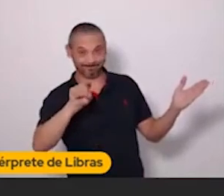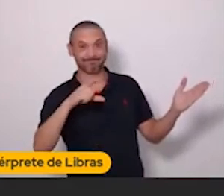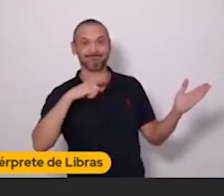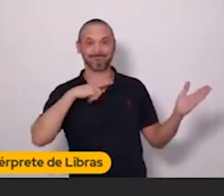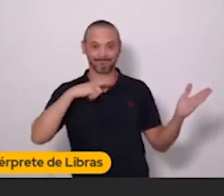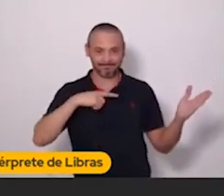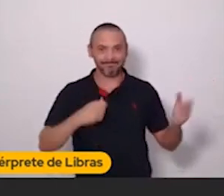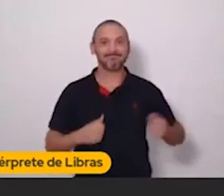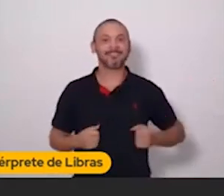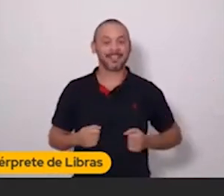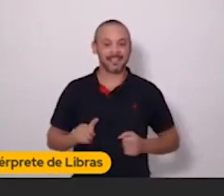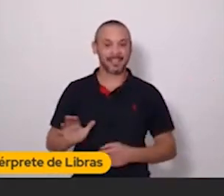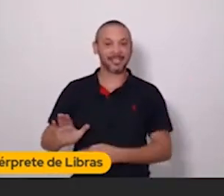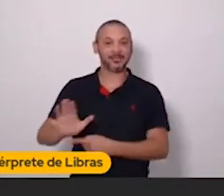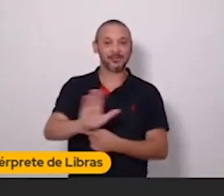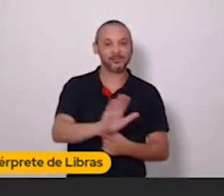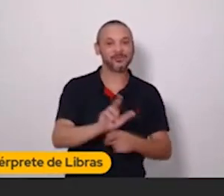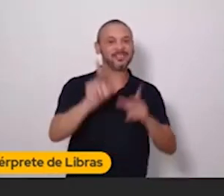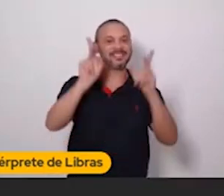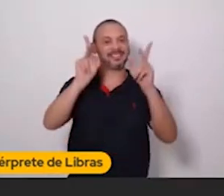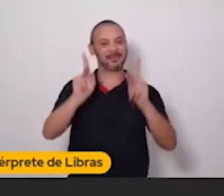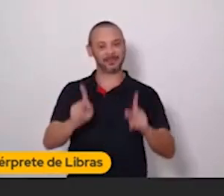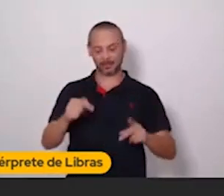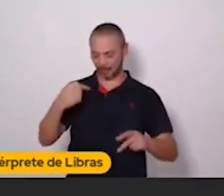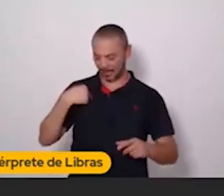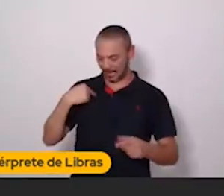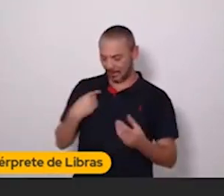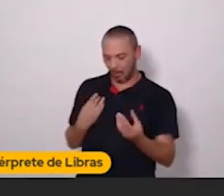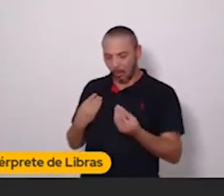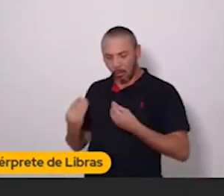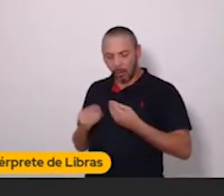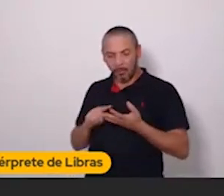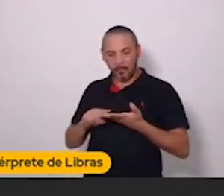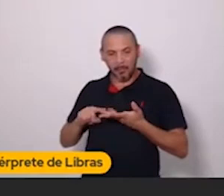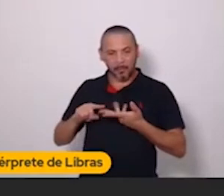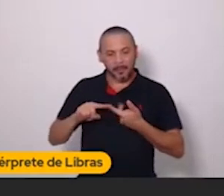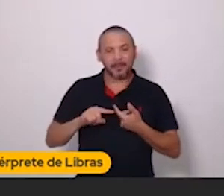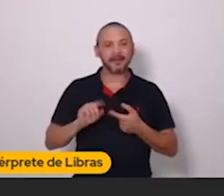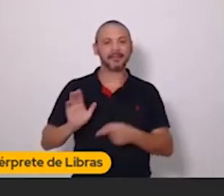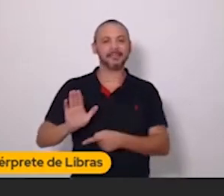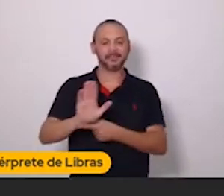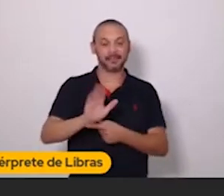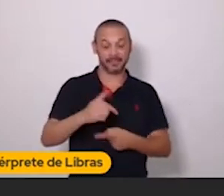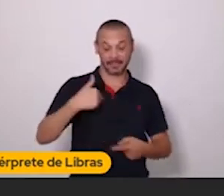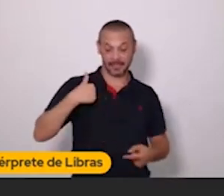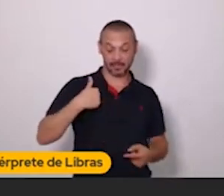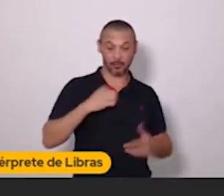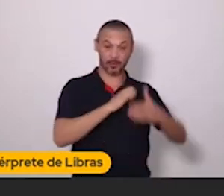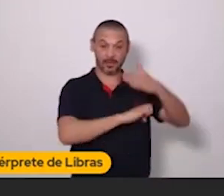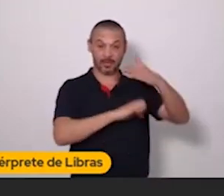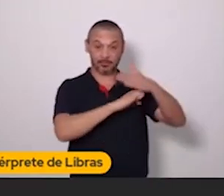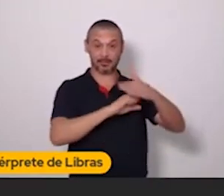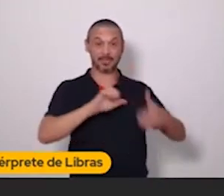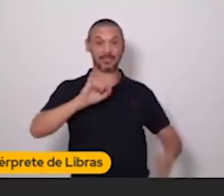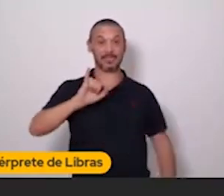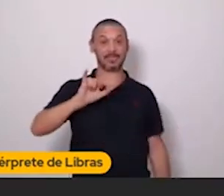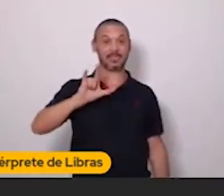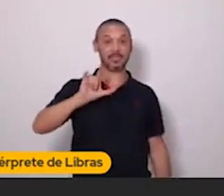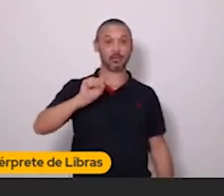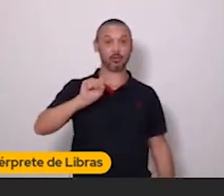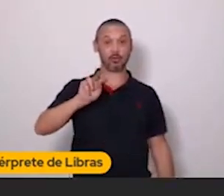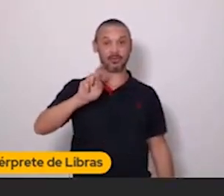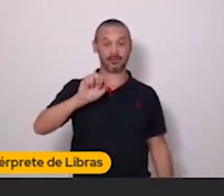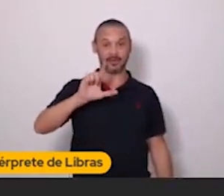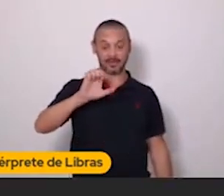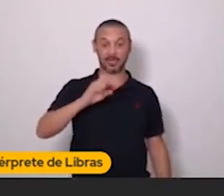eu conseguir ajudar as pessoas com tudo que eu construí com a Illustrali. Eu tenho a Illustrali há quatro anos, e depois desses três